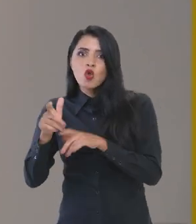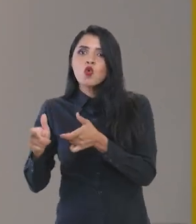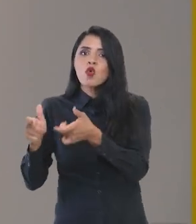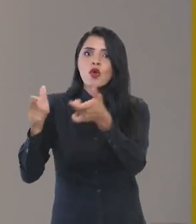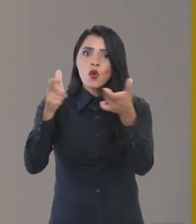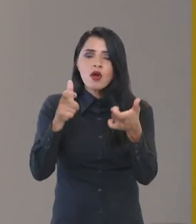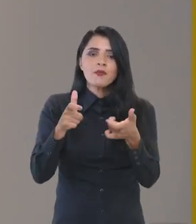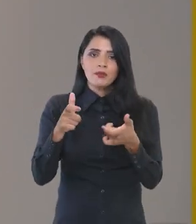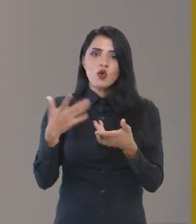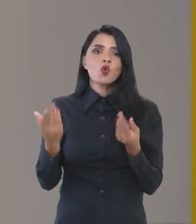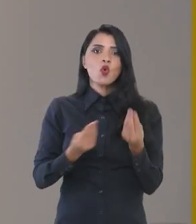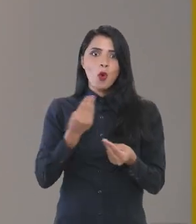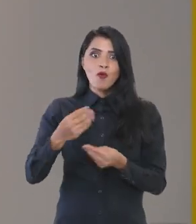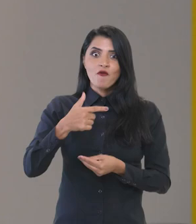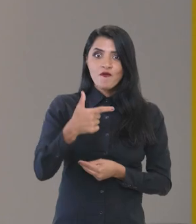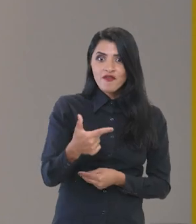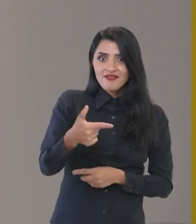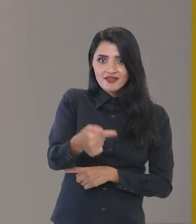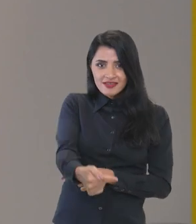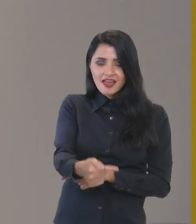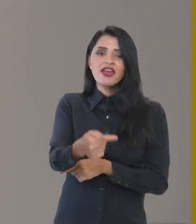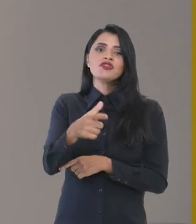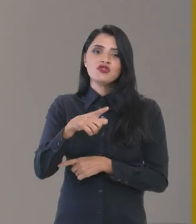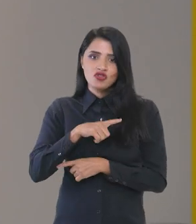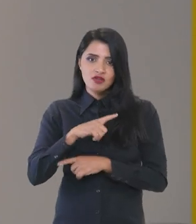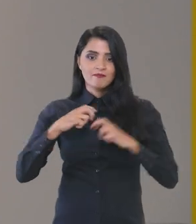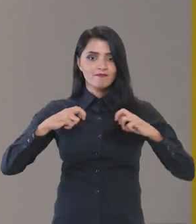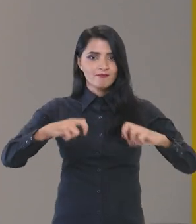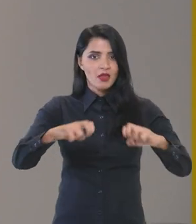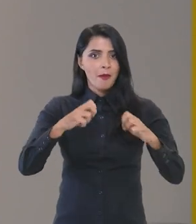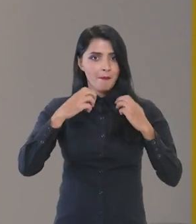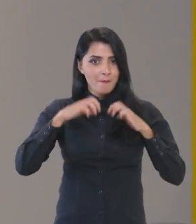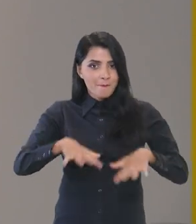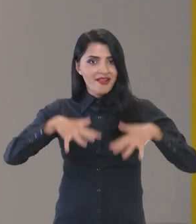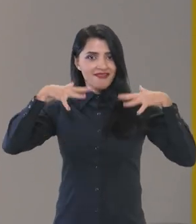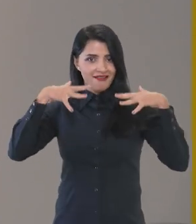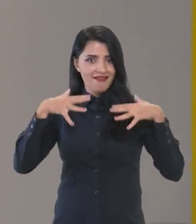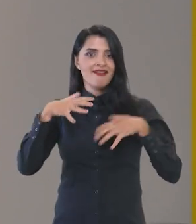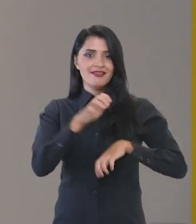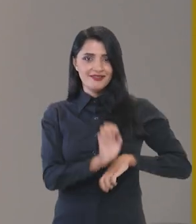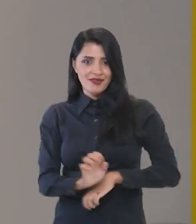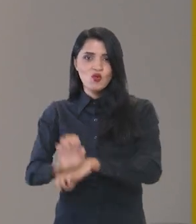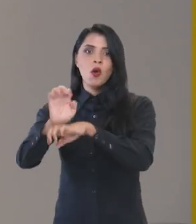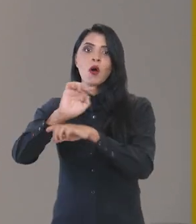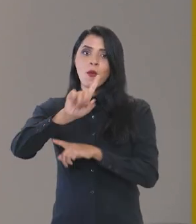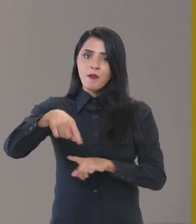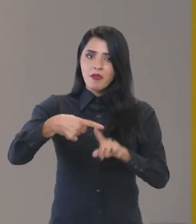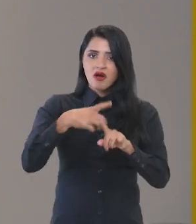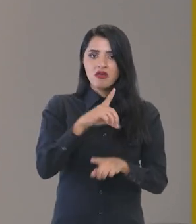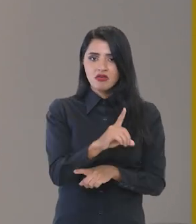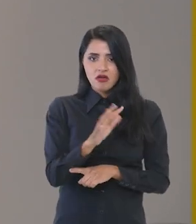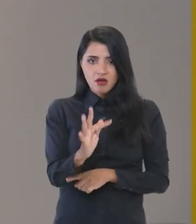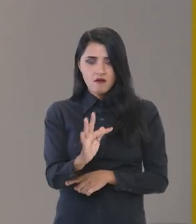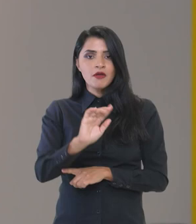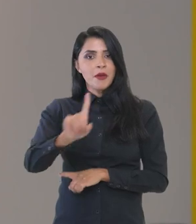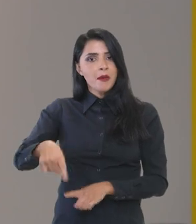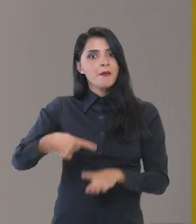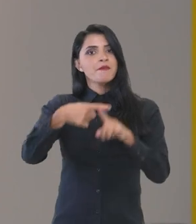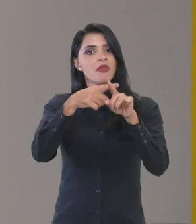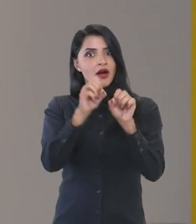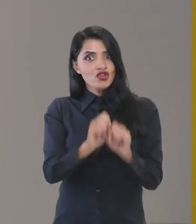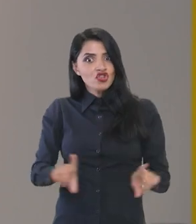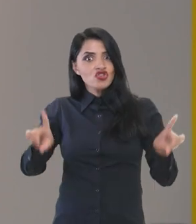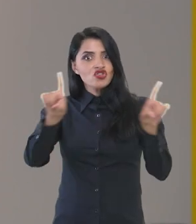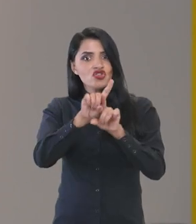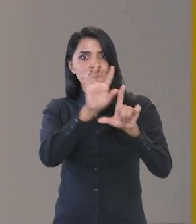através de 27 plenárias estaduais e aqui no DF e de uma plataforma digital, que o